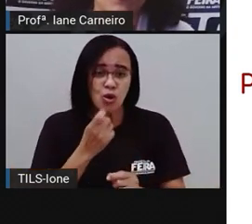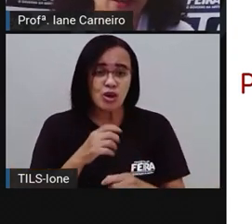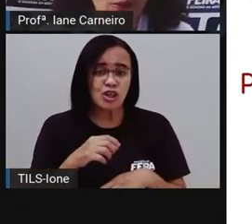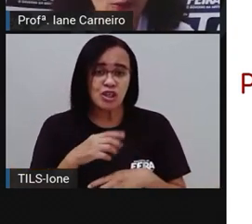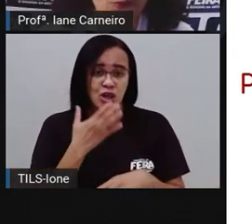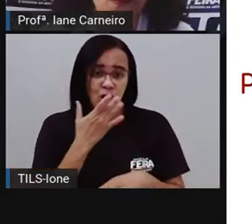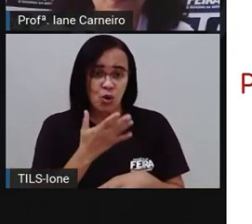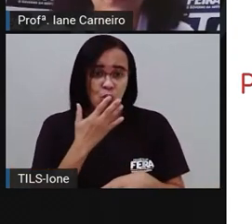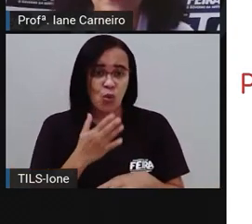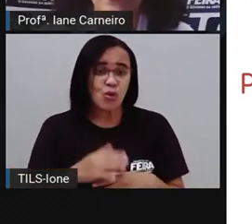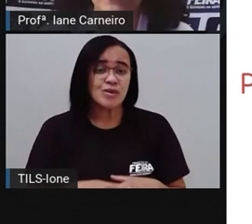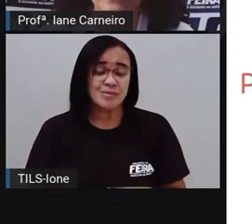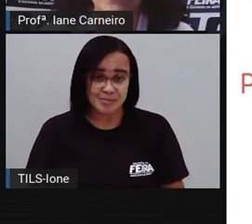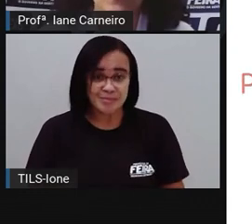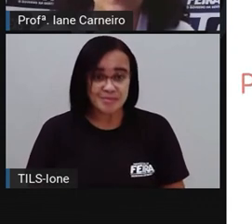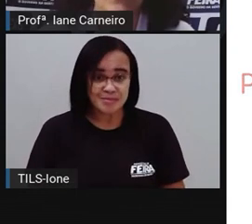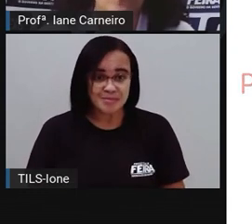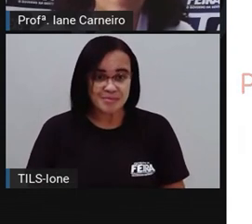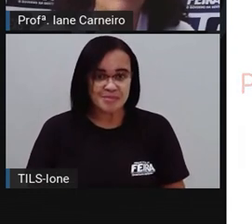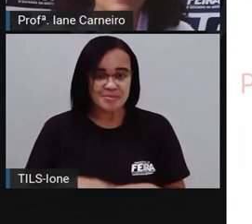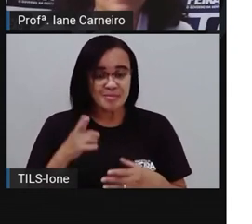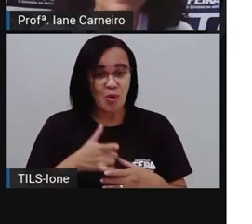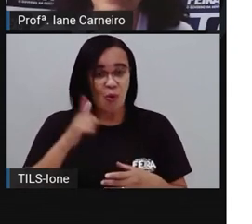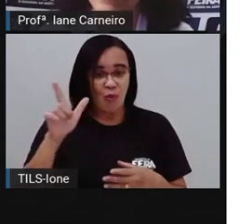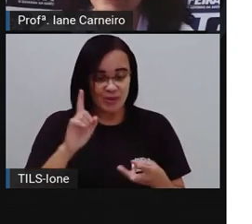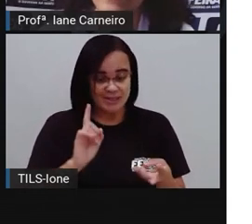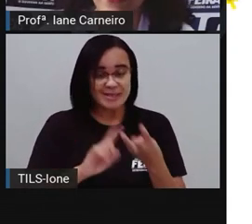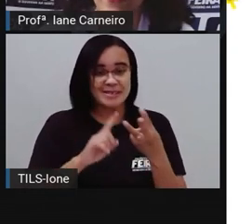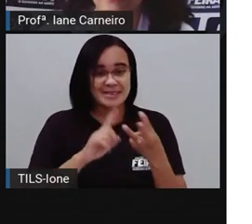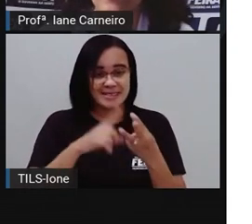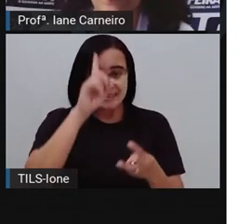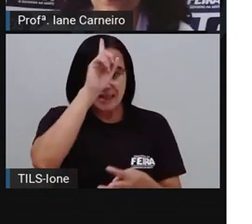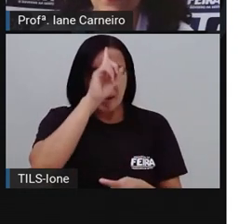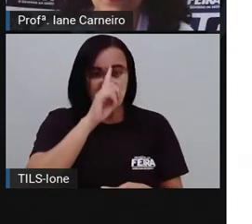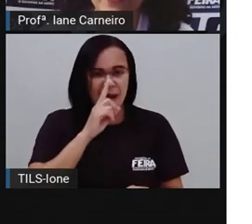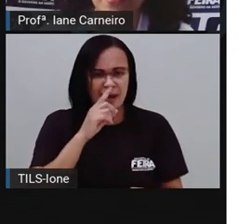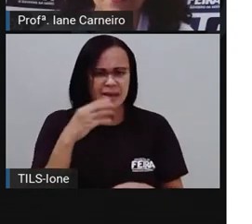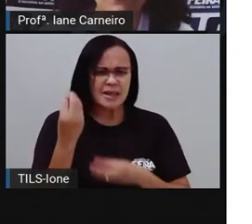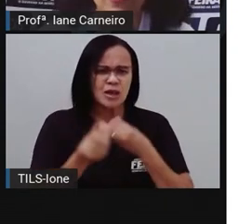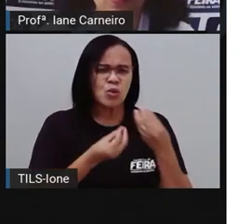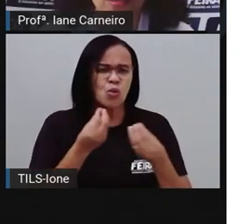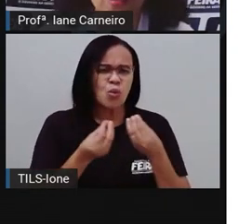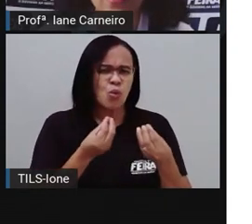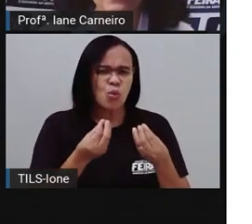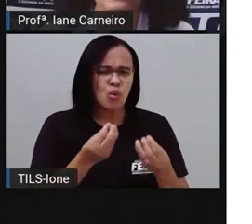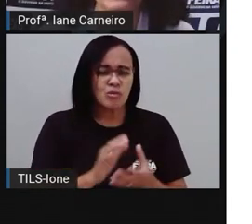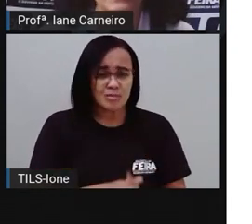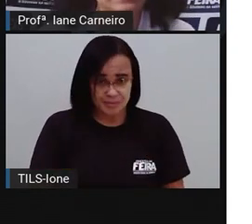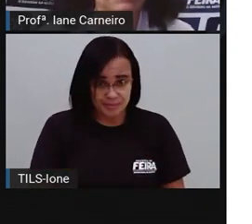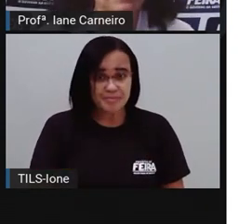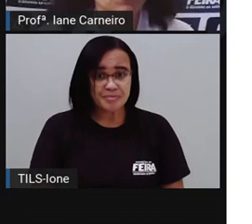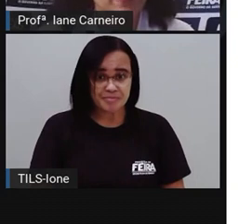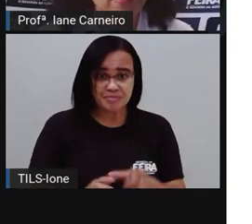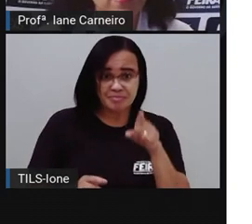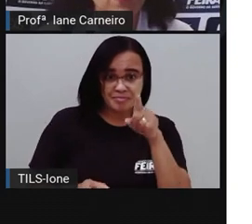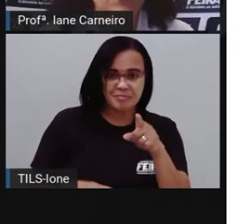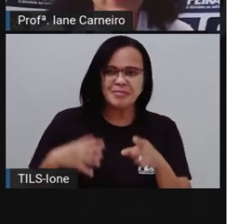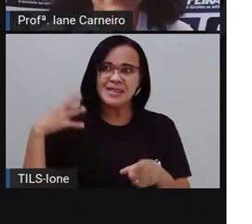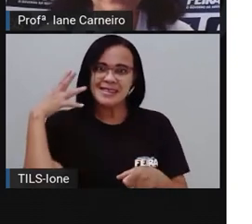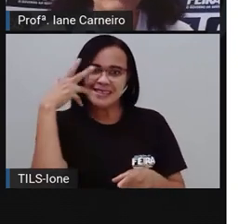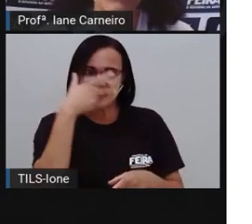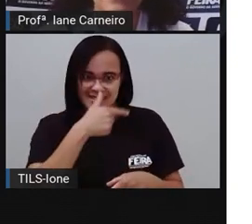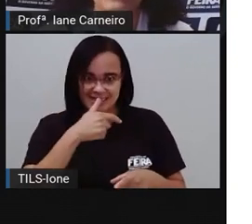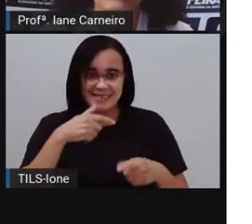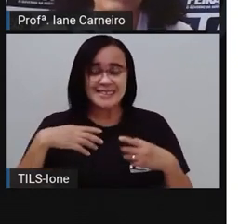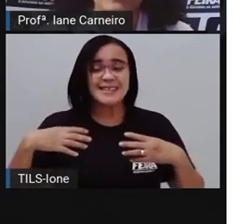Vamos ver outra cor? Olha só, o amarelo, né? A Pró colocou essa imagem tão linda. E a camisa do Brasil,